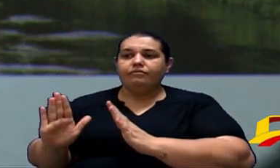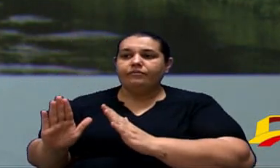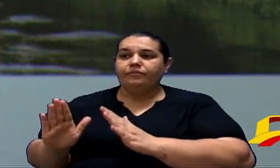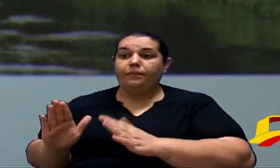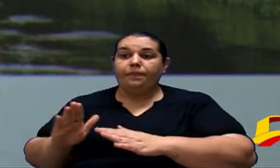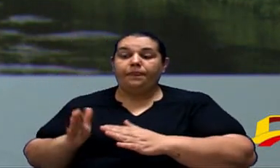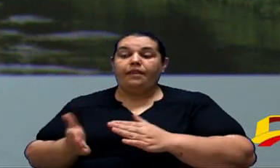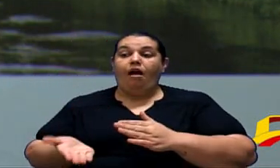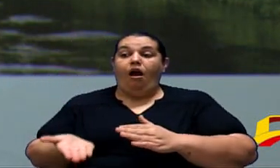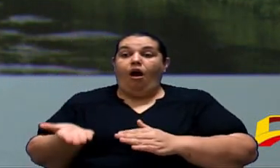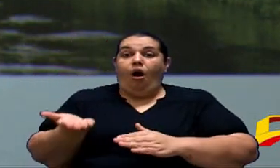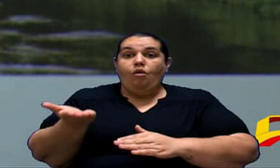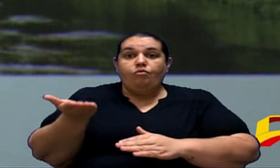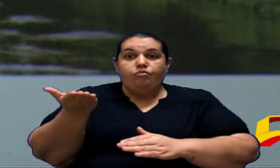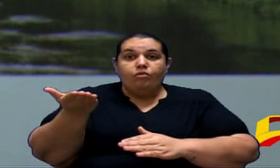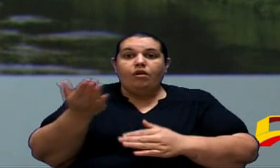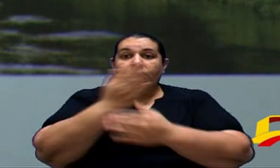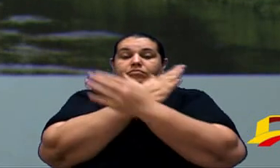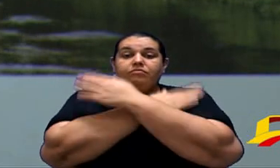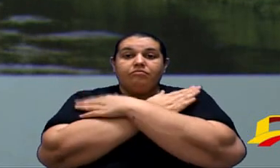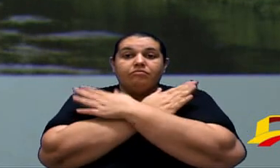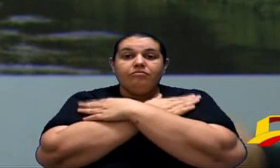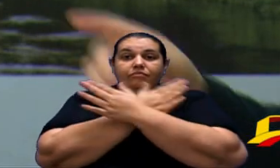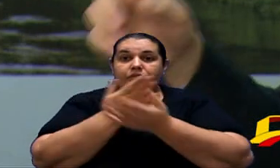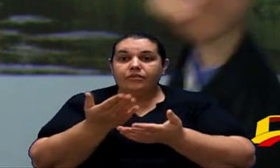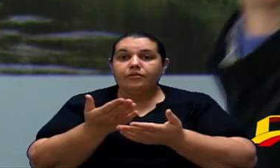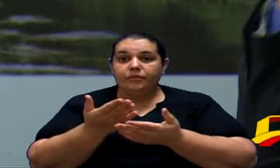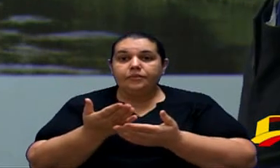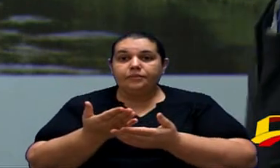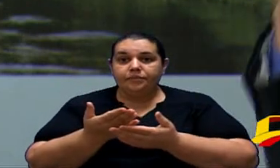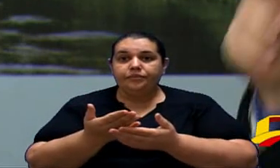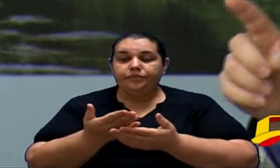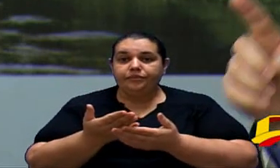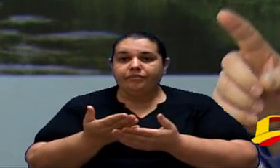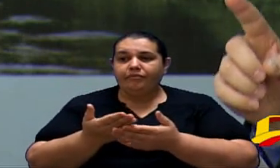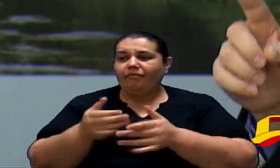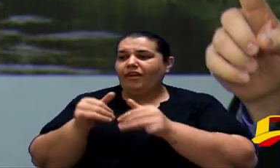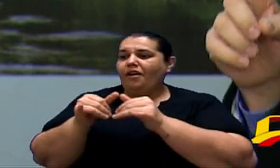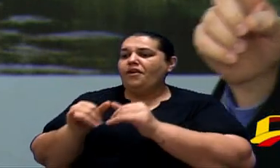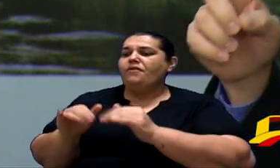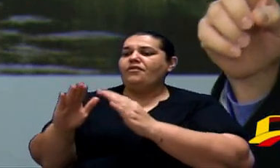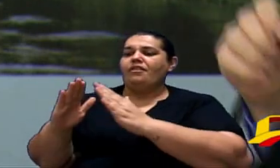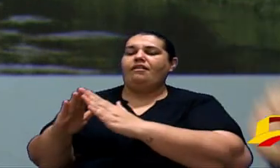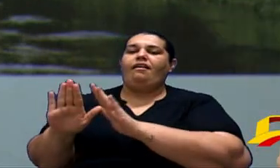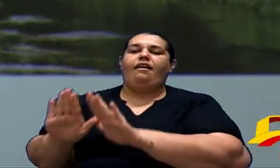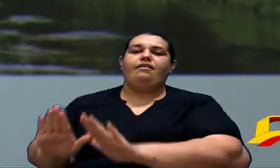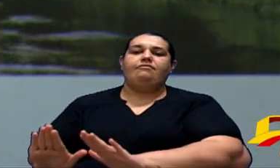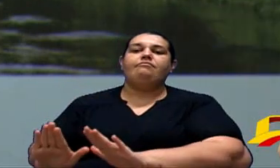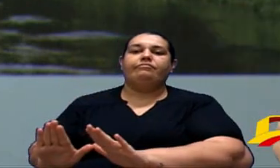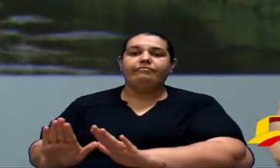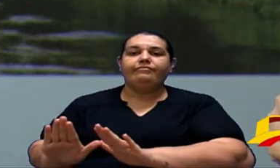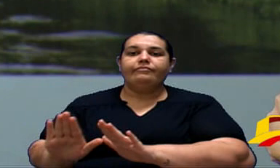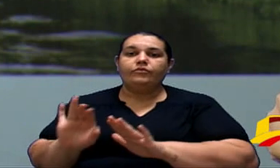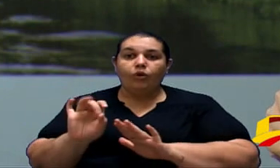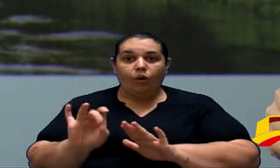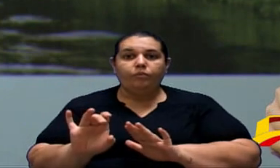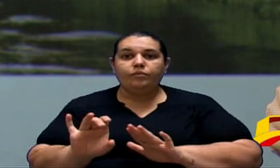Aumentaria Mais O desemprego Falando Em Ficar Em casa Eu estava Lendo Agora Pouco Aqui